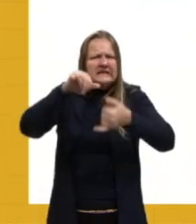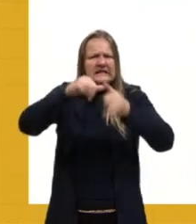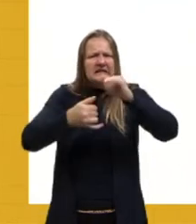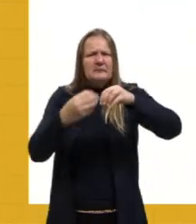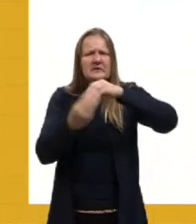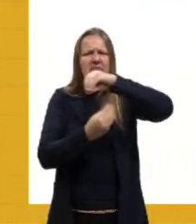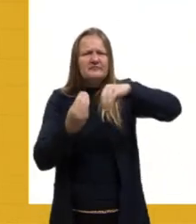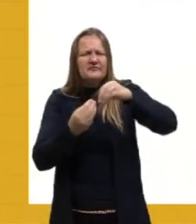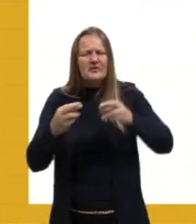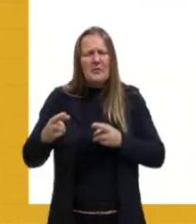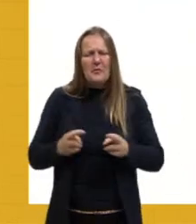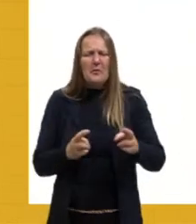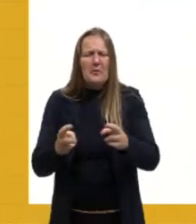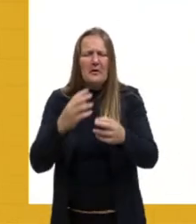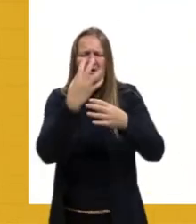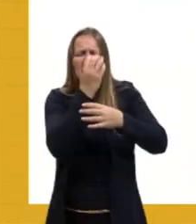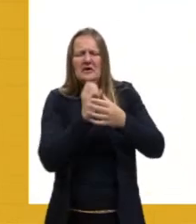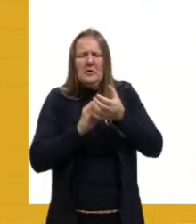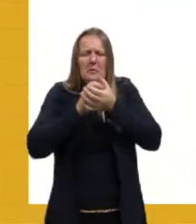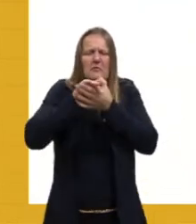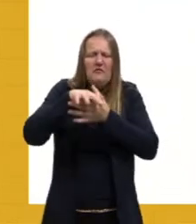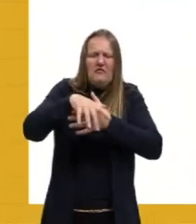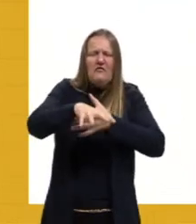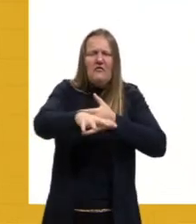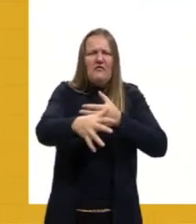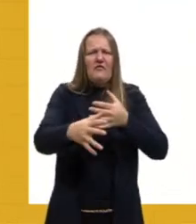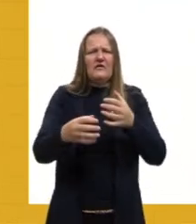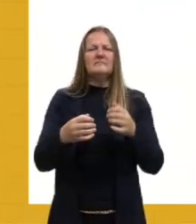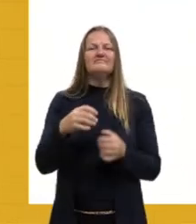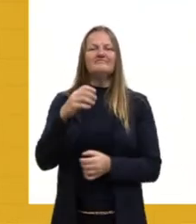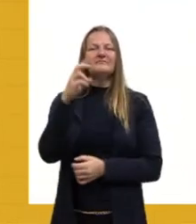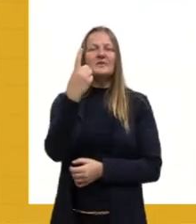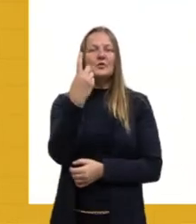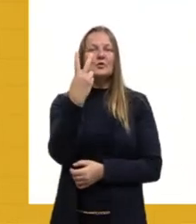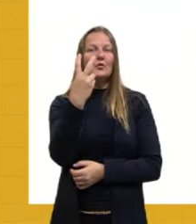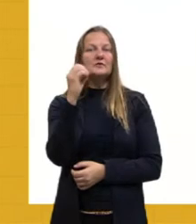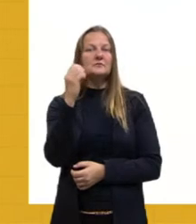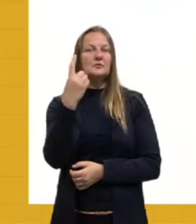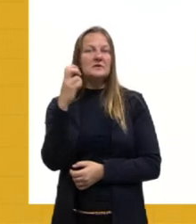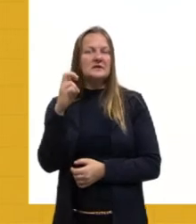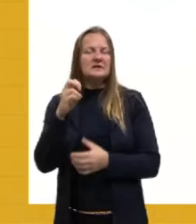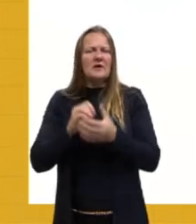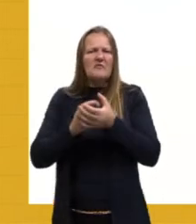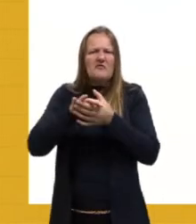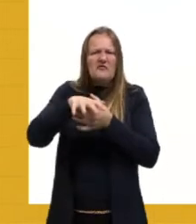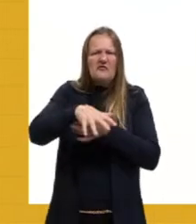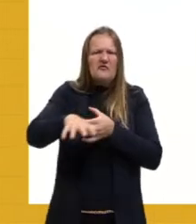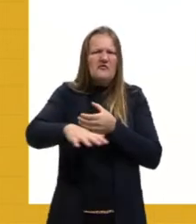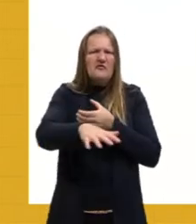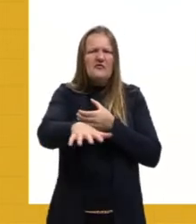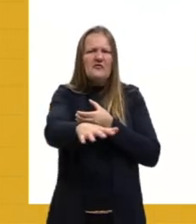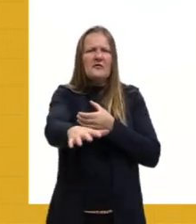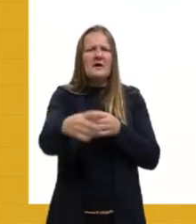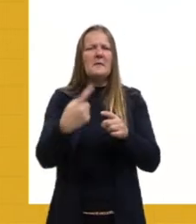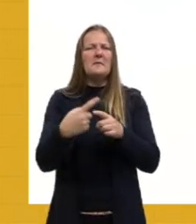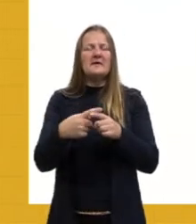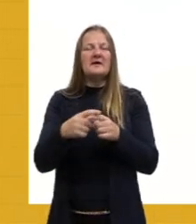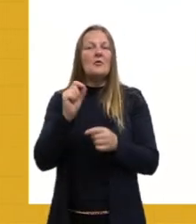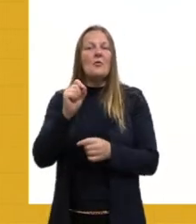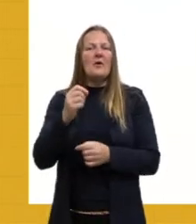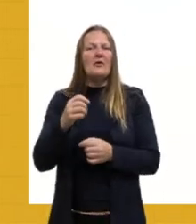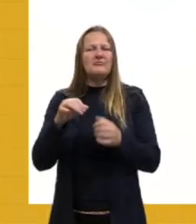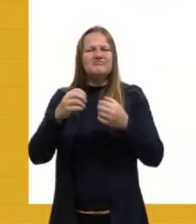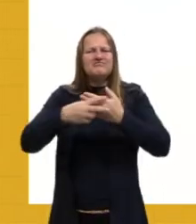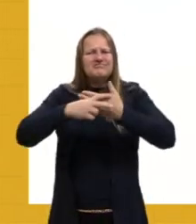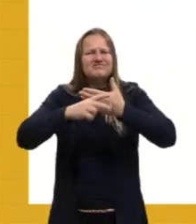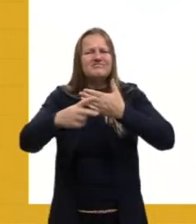Doce ocorridos em 2015 ainda tem consequências para os organismos que habitam o